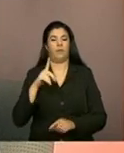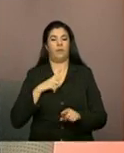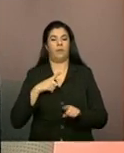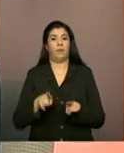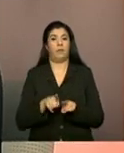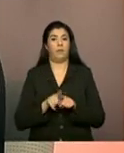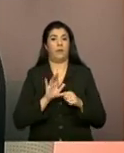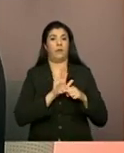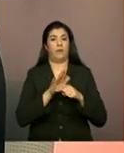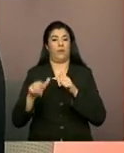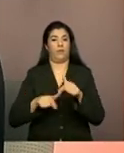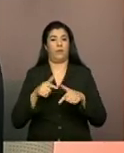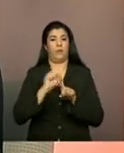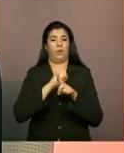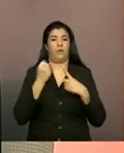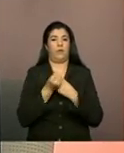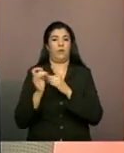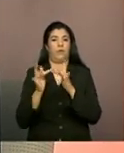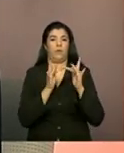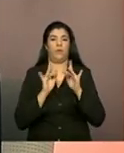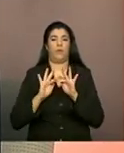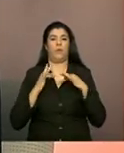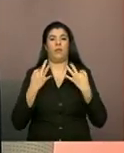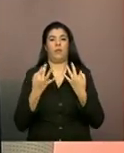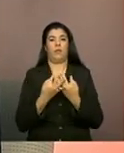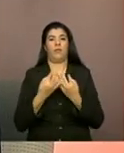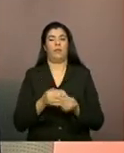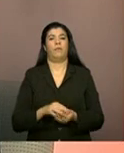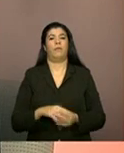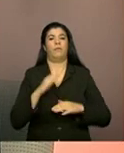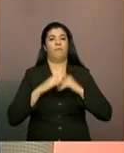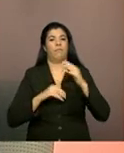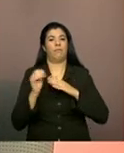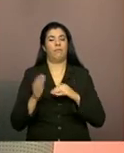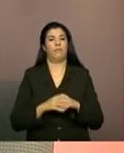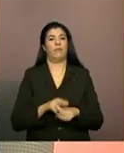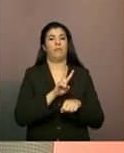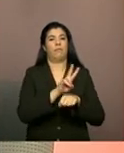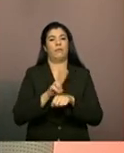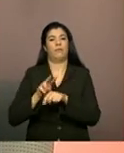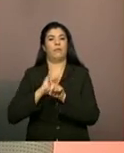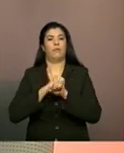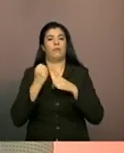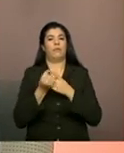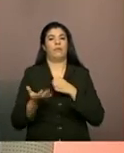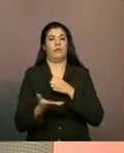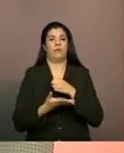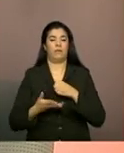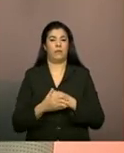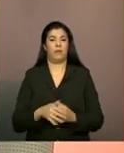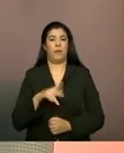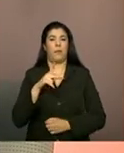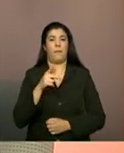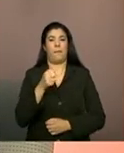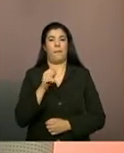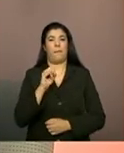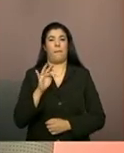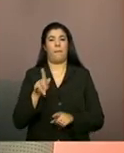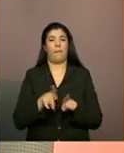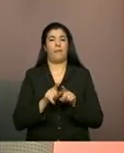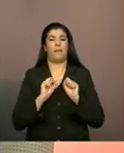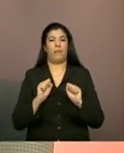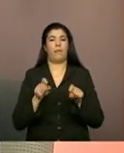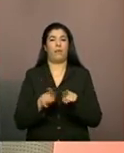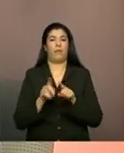deste que o trabalho social com as famílias é realizado no âmbito da proteção social básica. O PAIF também pode ser